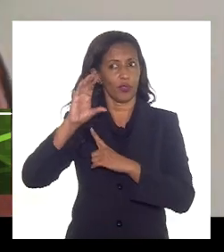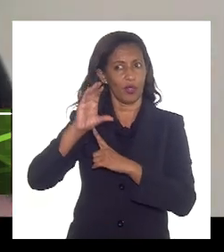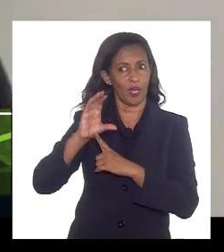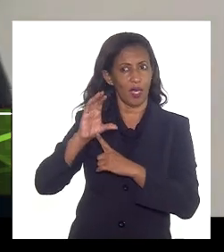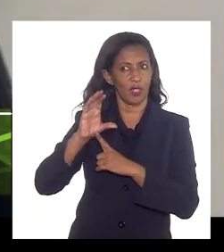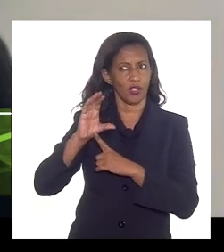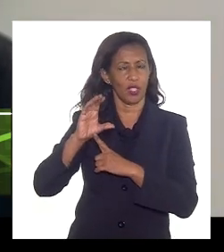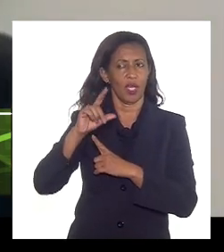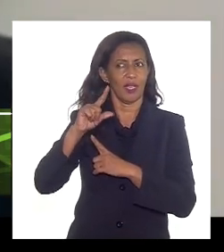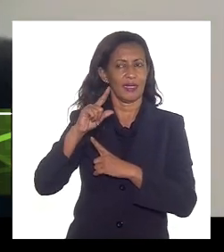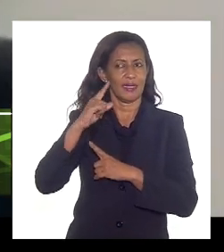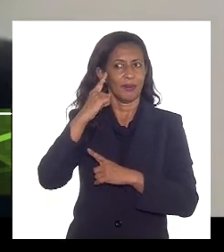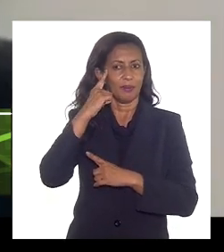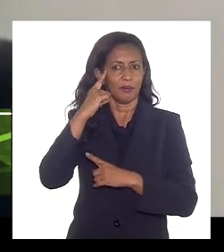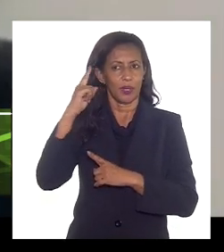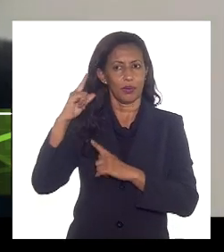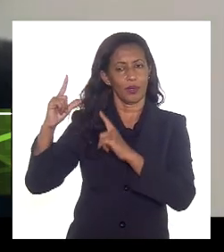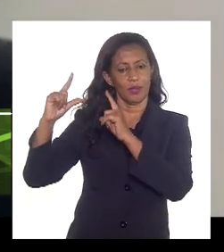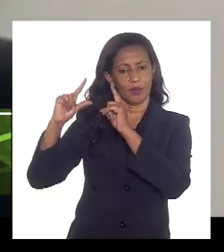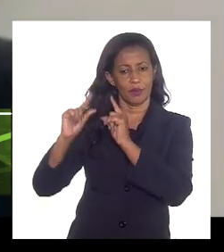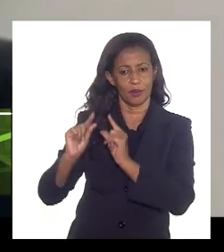reduzir essa